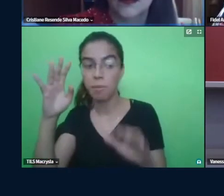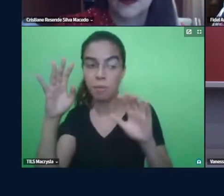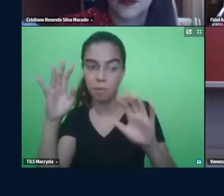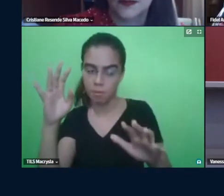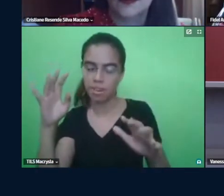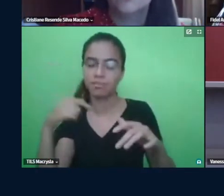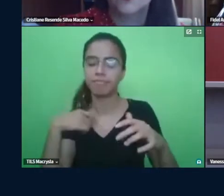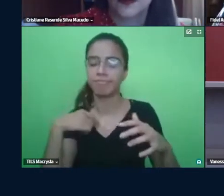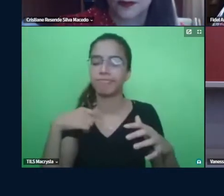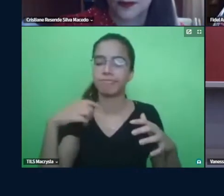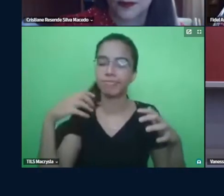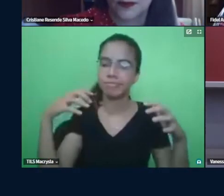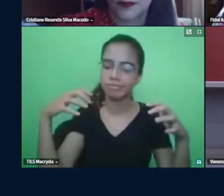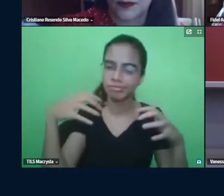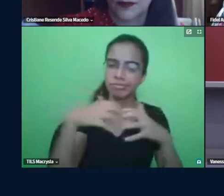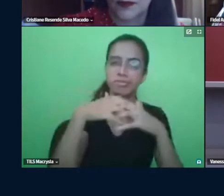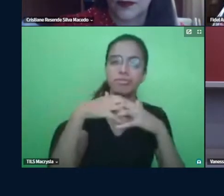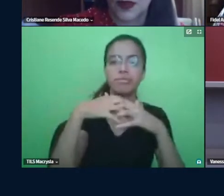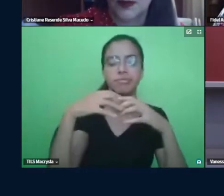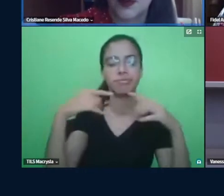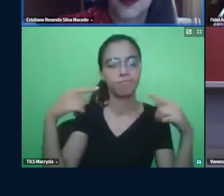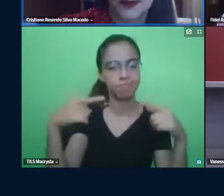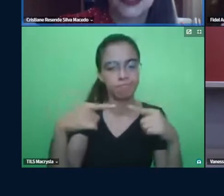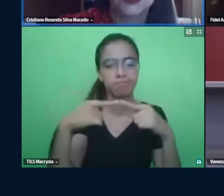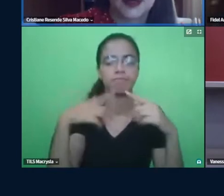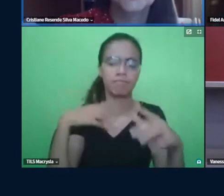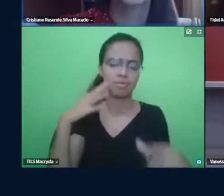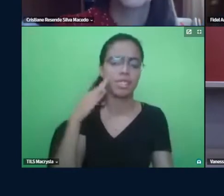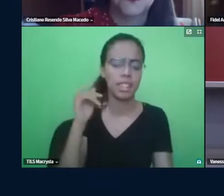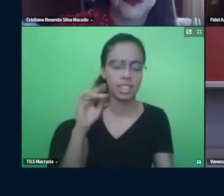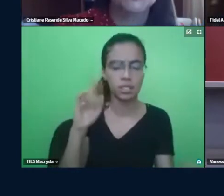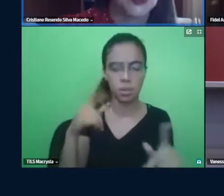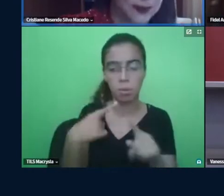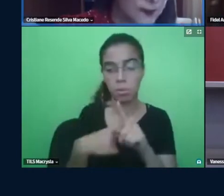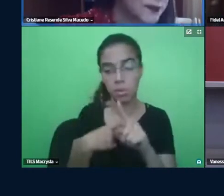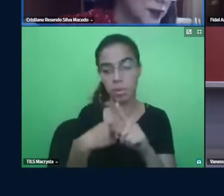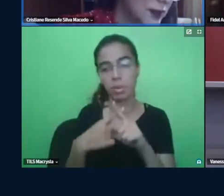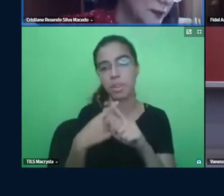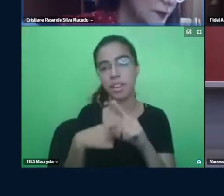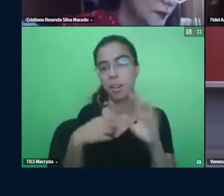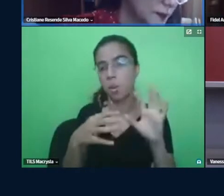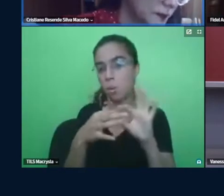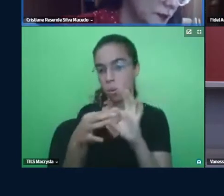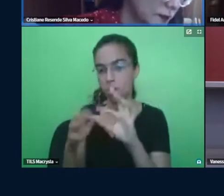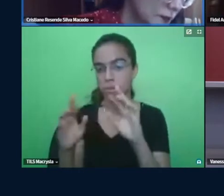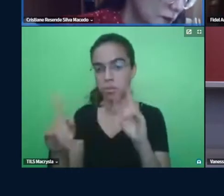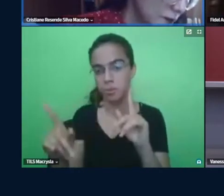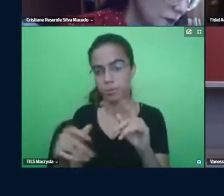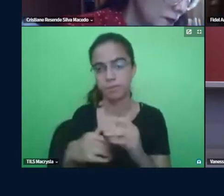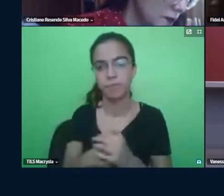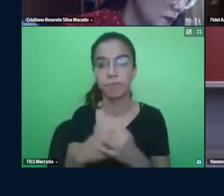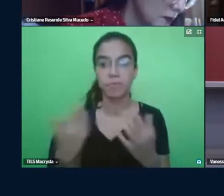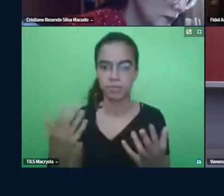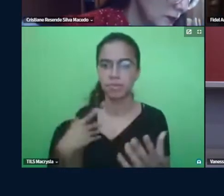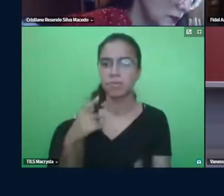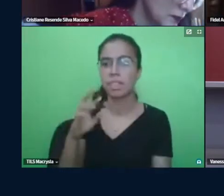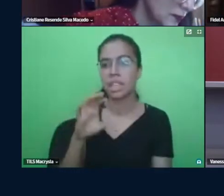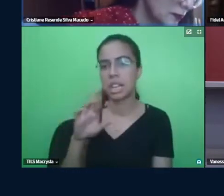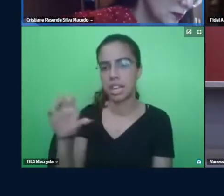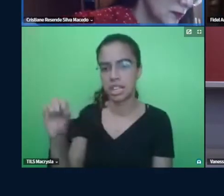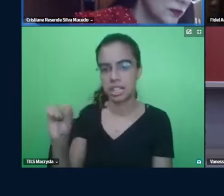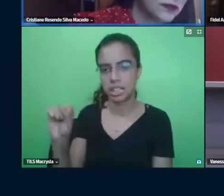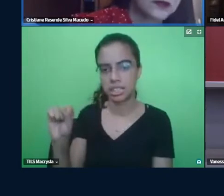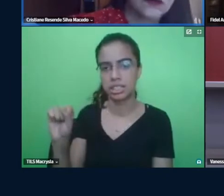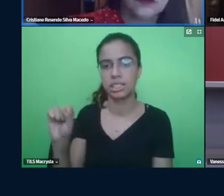consciência de que é preciso considerar os contextos, né? Aí, Cris, eu queria que você me